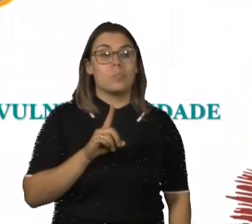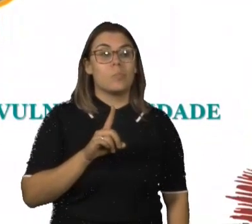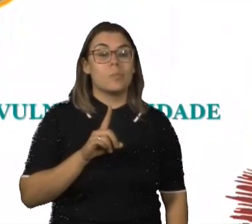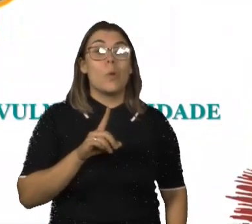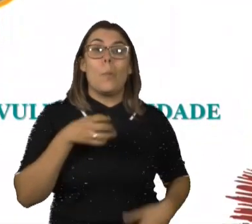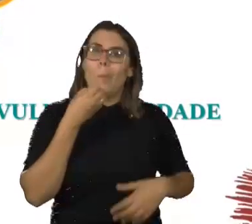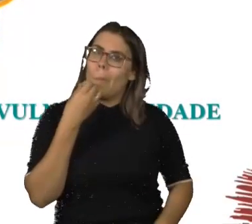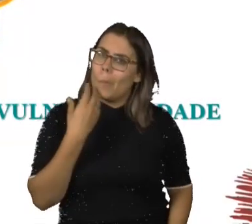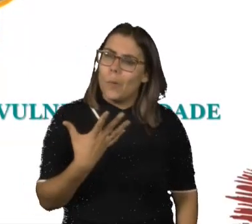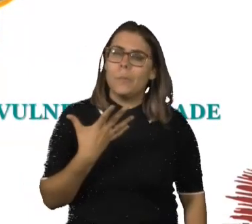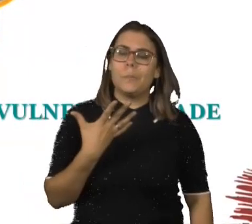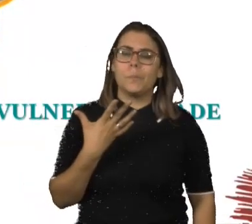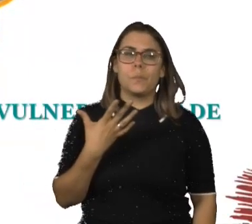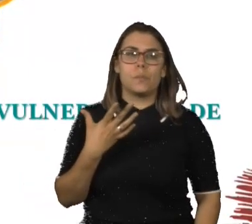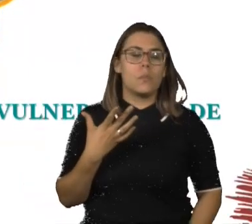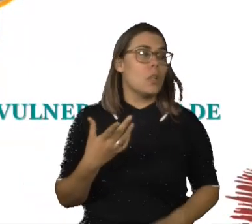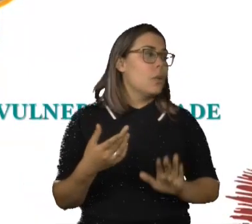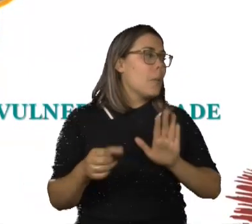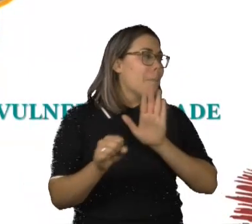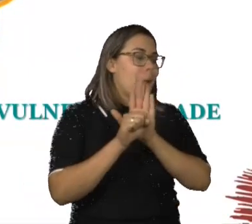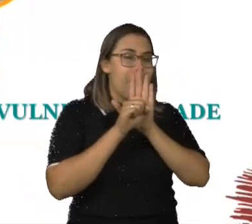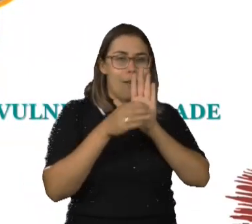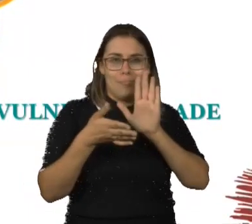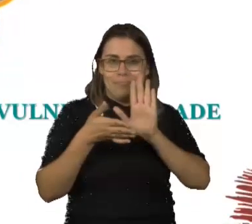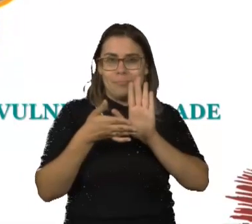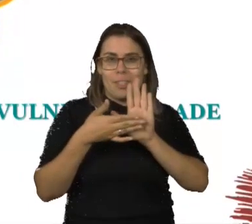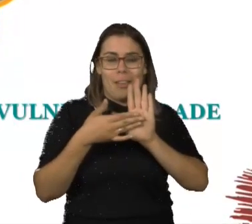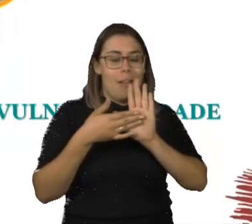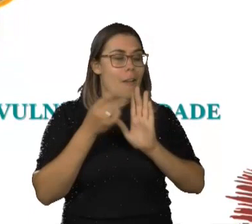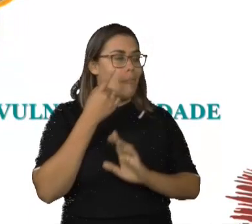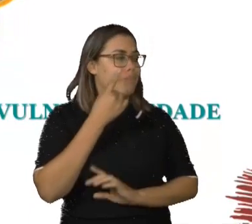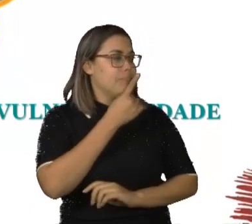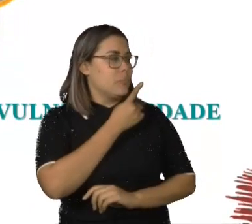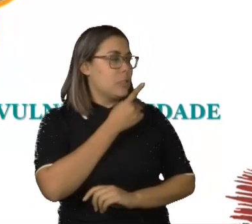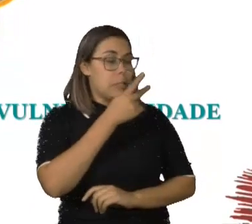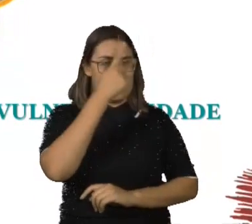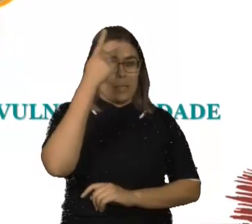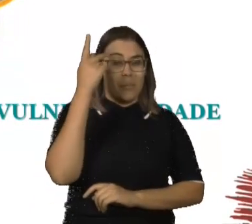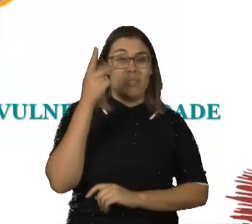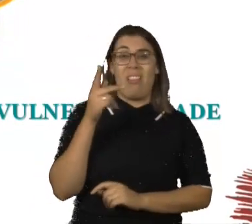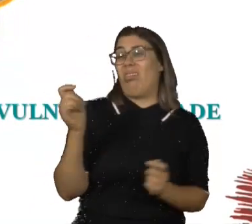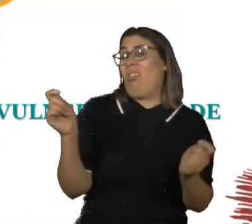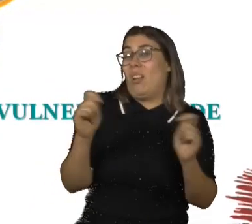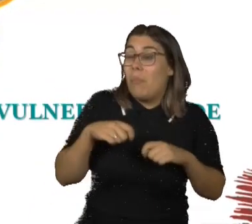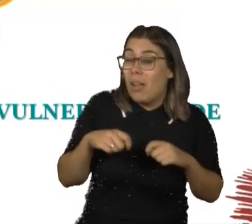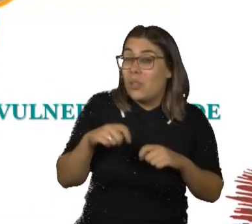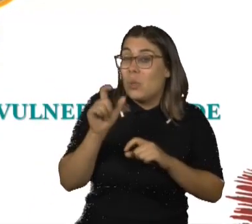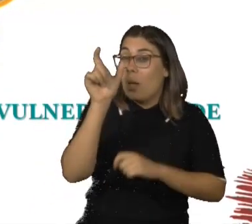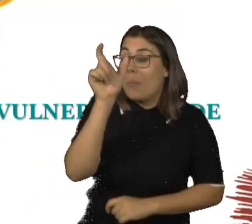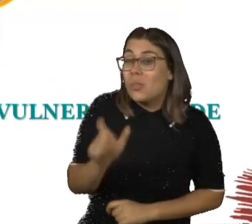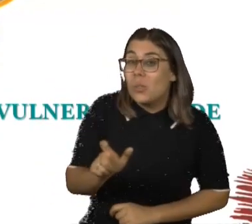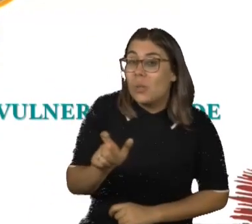Bom, existe um modelo que eu chamo de sobrevivência onde, se olhamos a pessoa como incapaz, é natural que